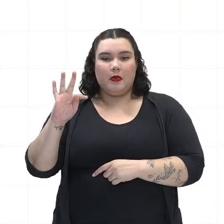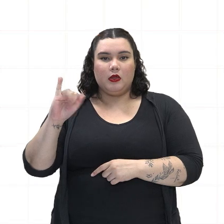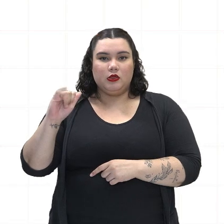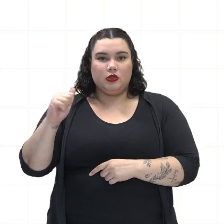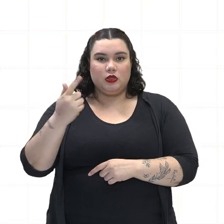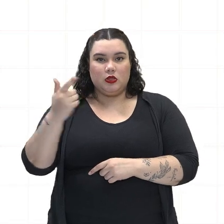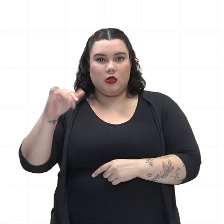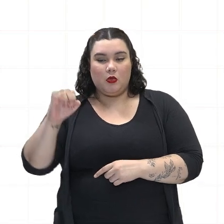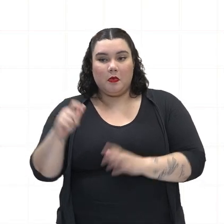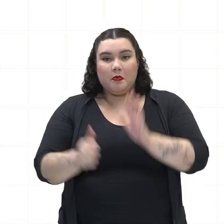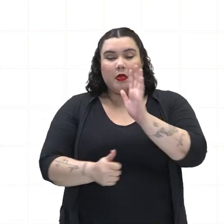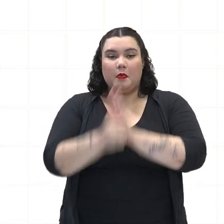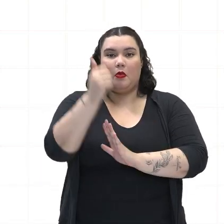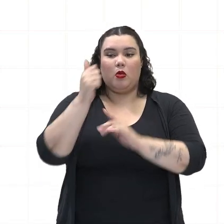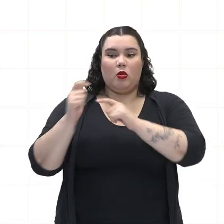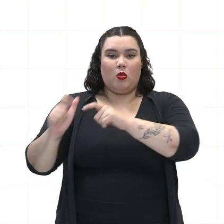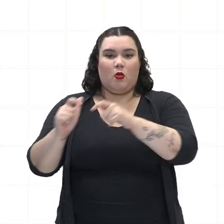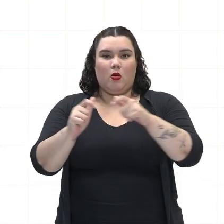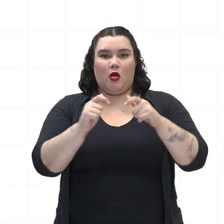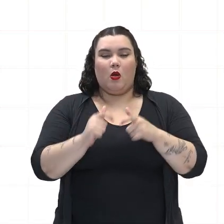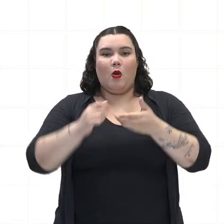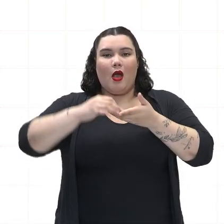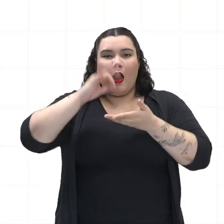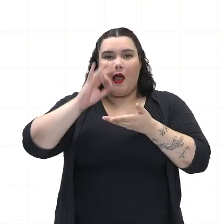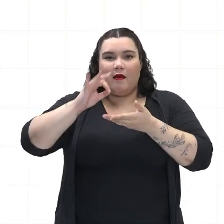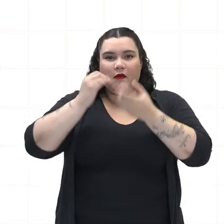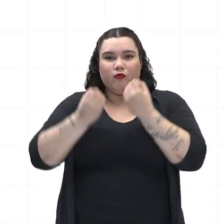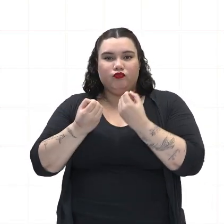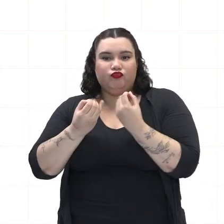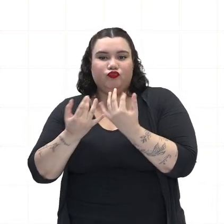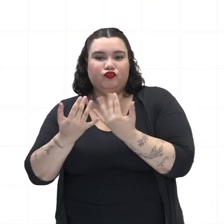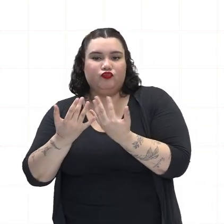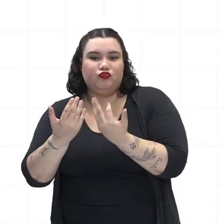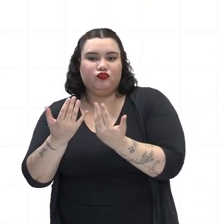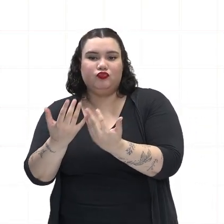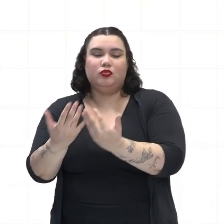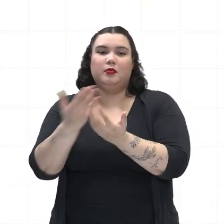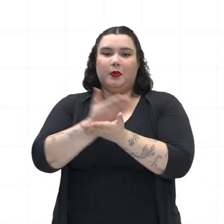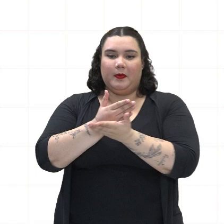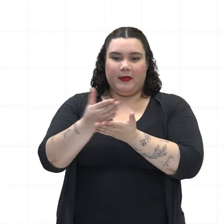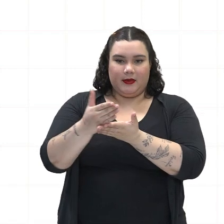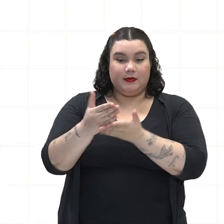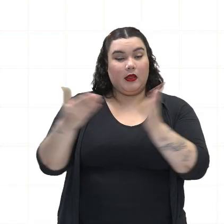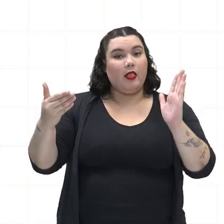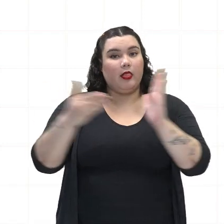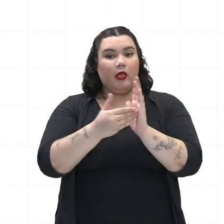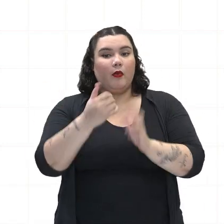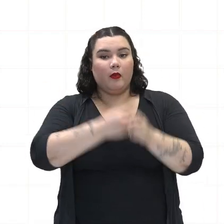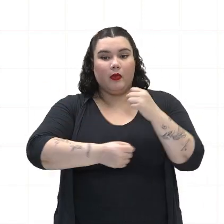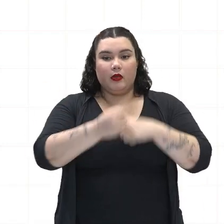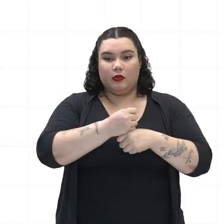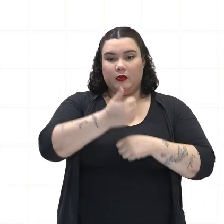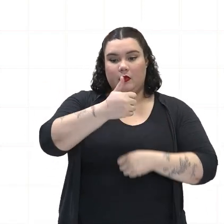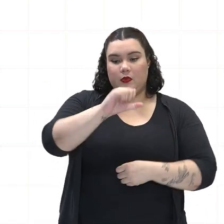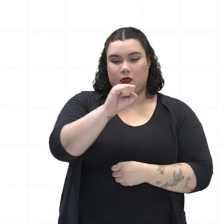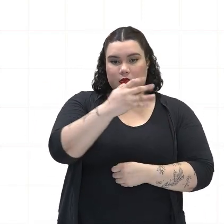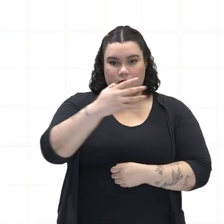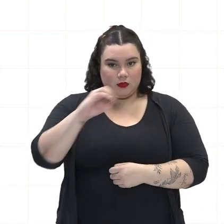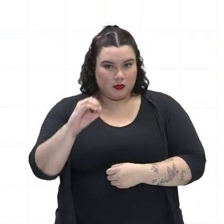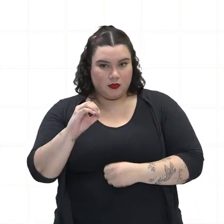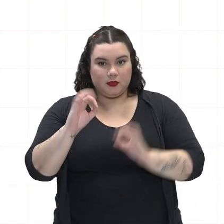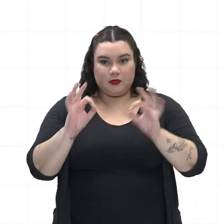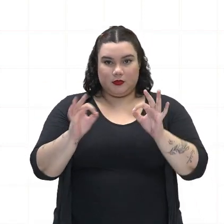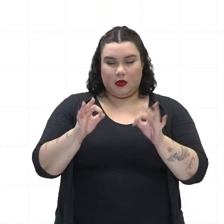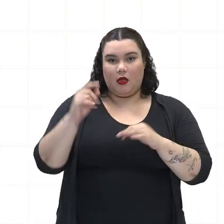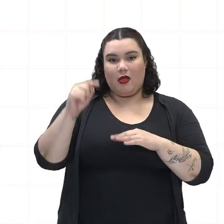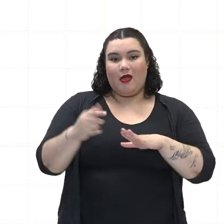primeiras áreas de desenvolvimento da cultura cafeíra. Então, você observa ali que é até 1840, ou seja, isso é antes